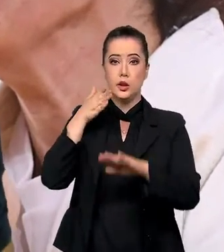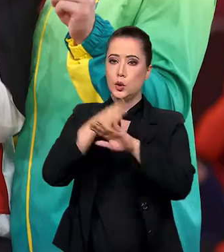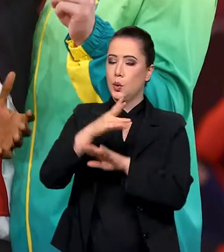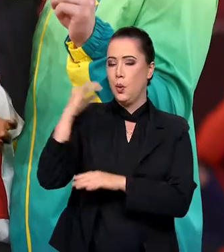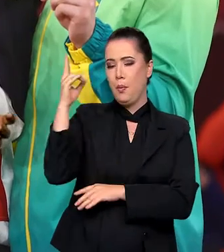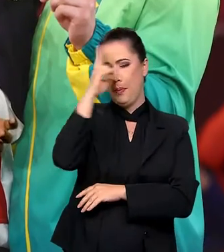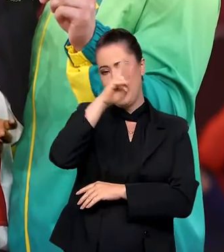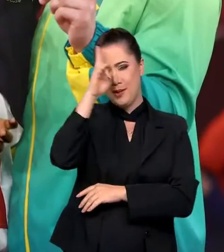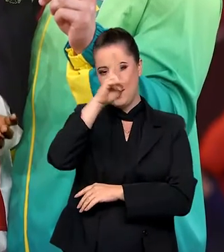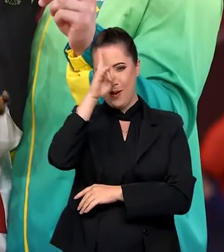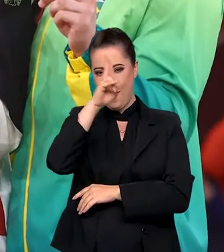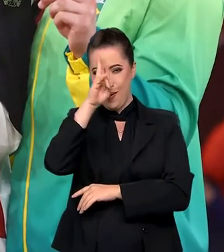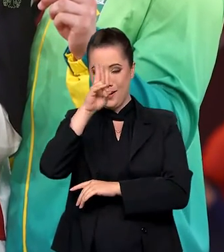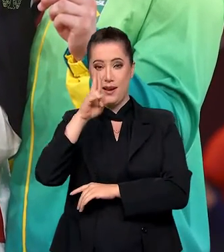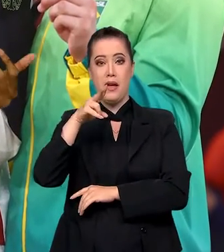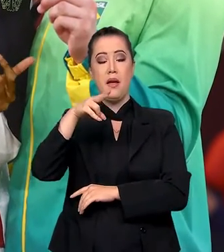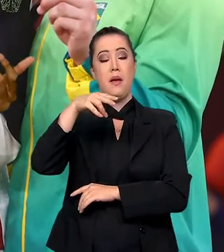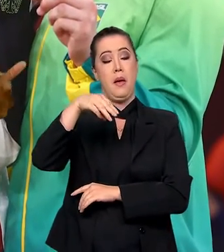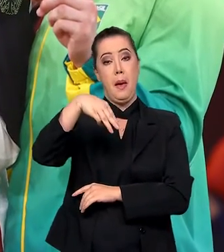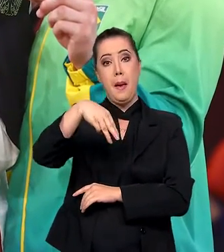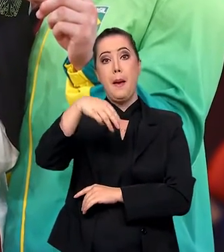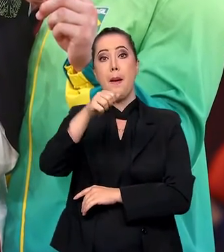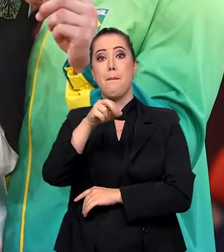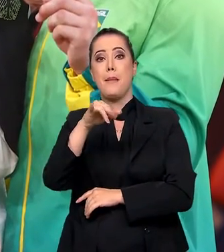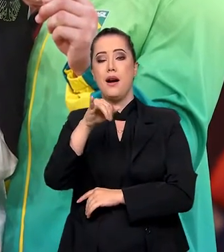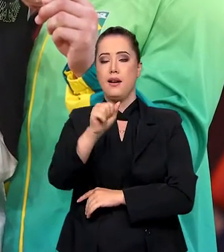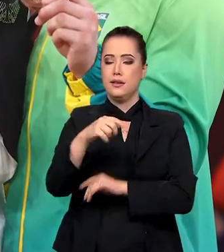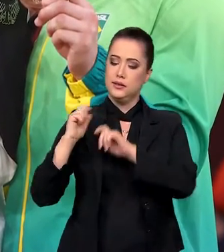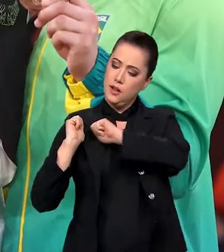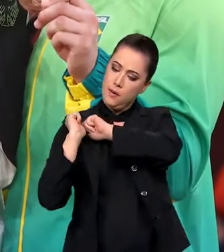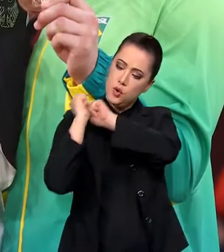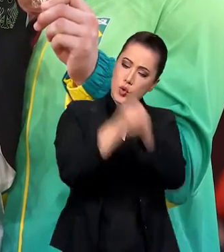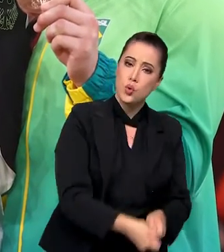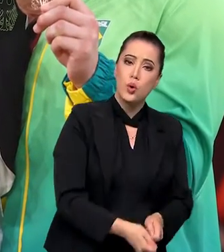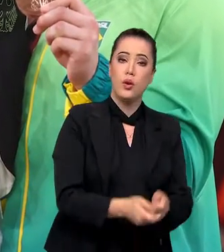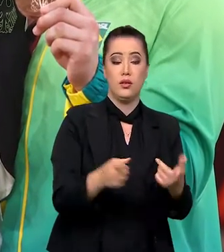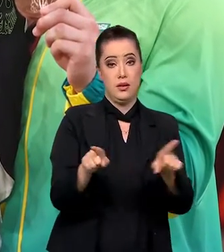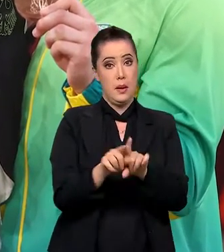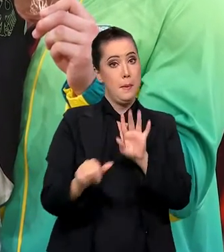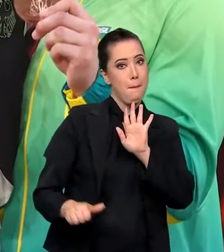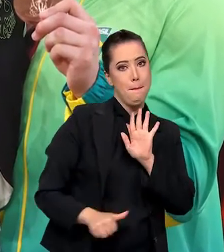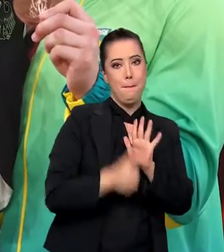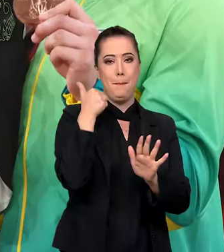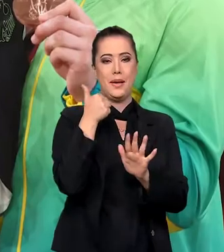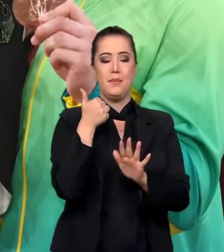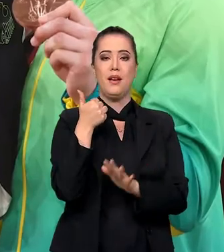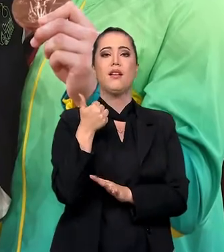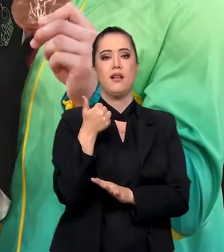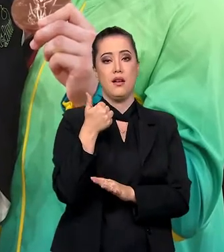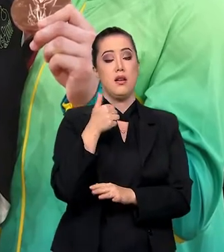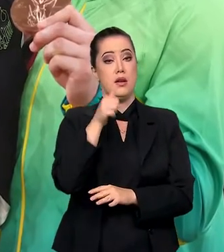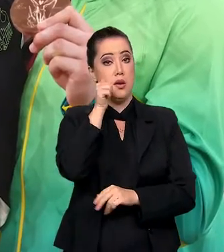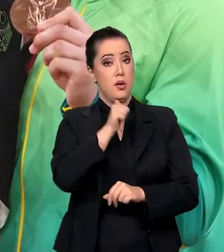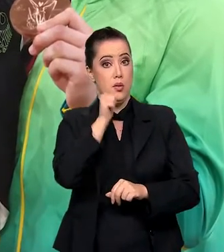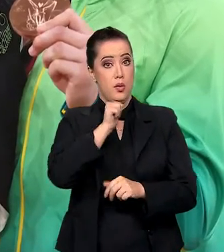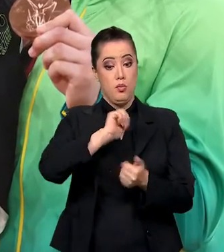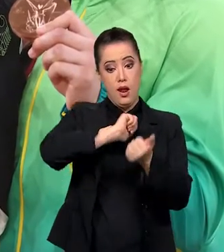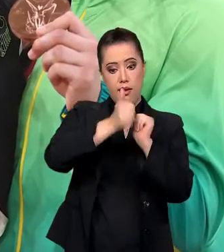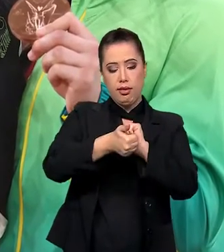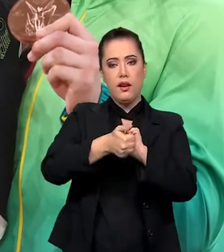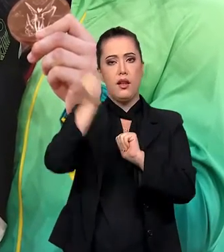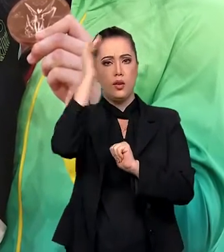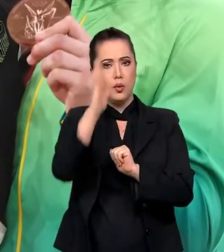do judô. Com o bronze que ela colocou no peito lá em Tóquio, a Mayra se tornou a primeira atleta brasileira a conquistar três medalhas